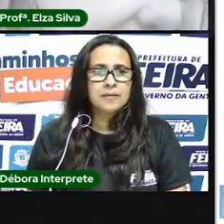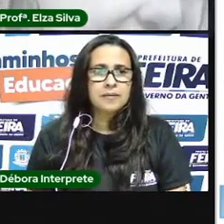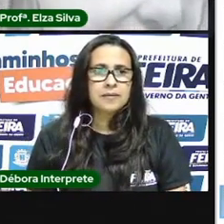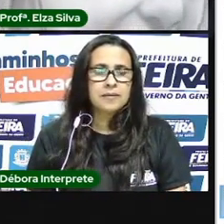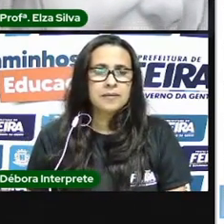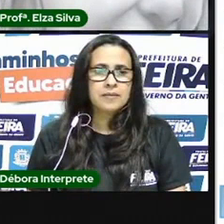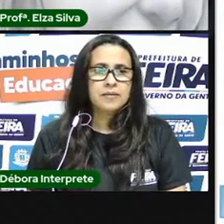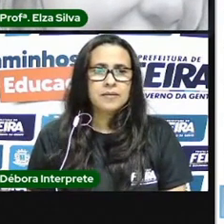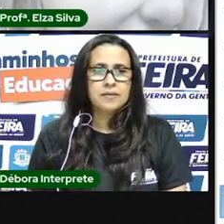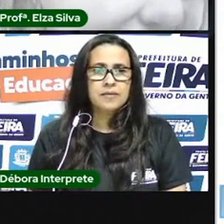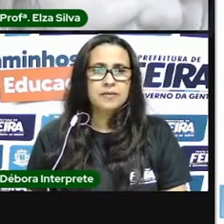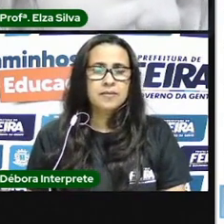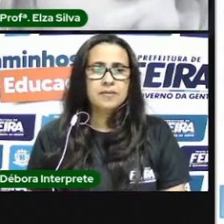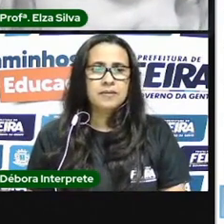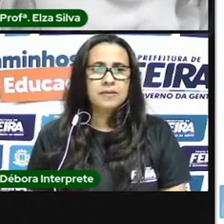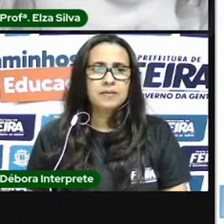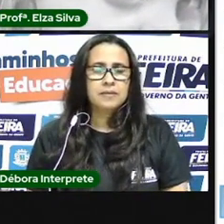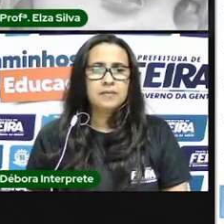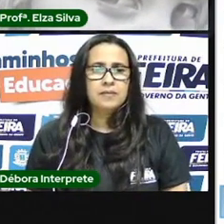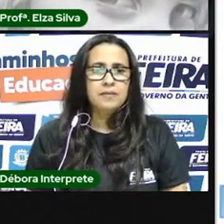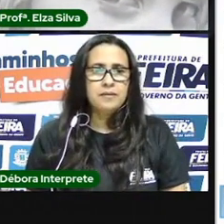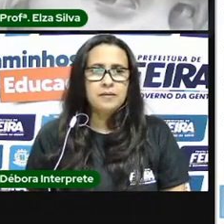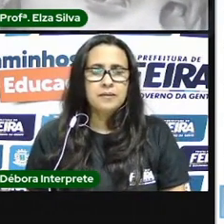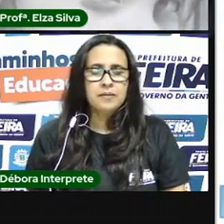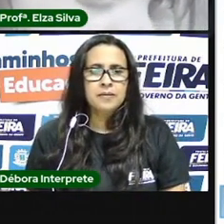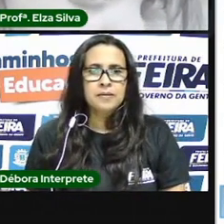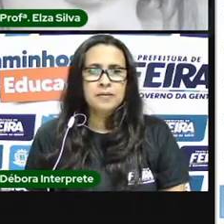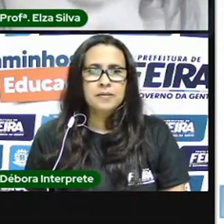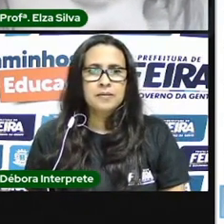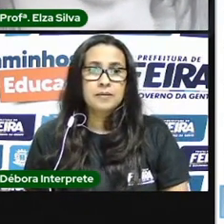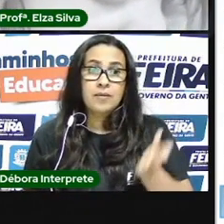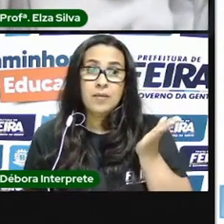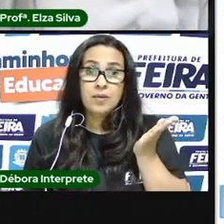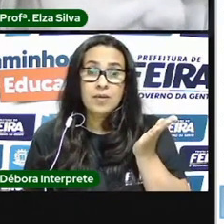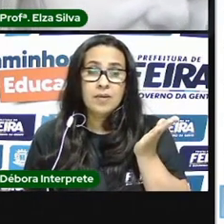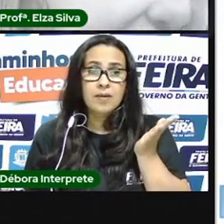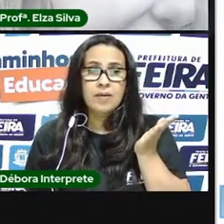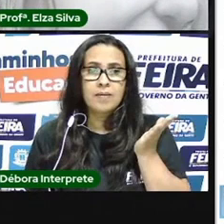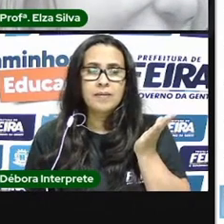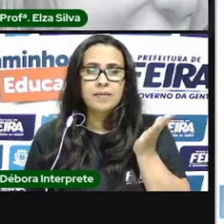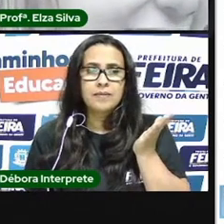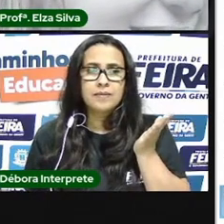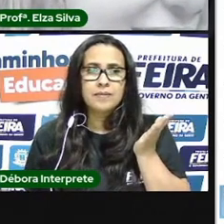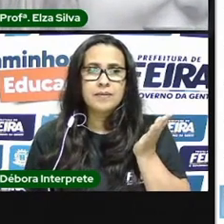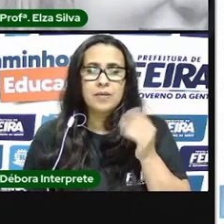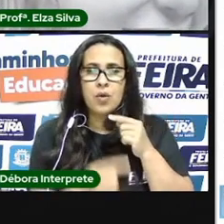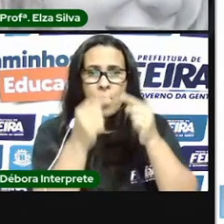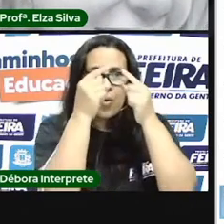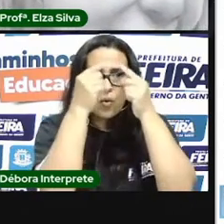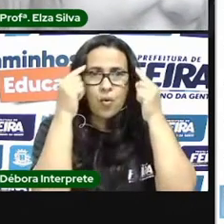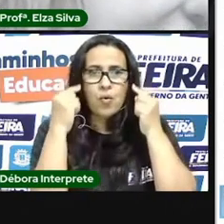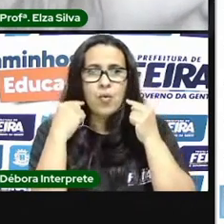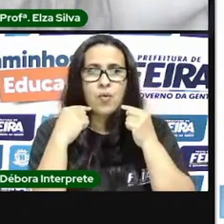colocar no ângulo para que vocês possam ver olha os traços dessa criança o